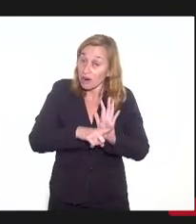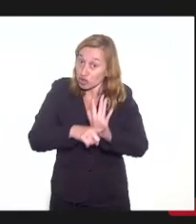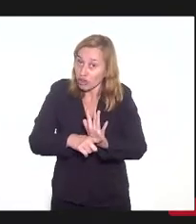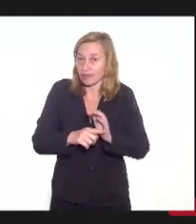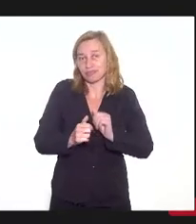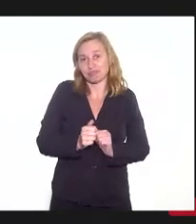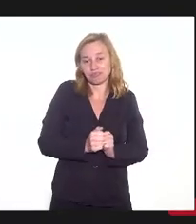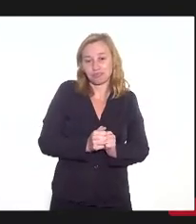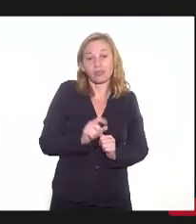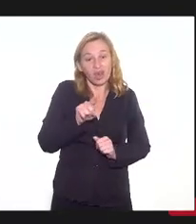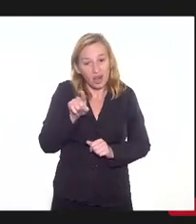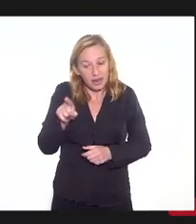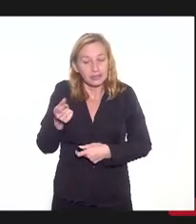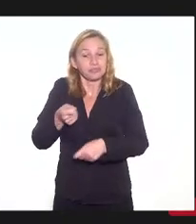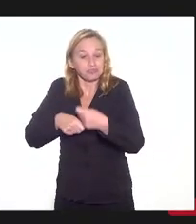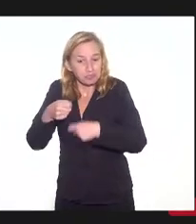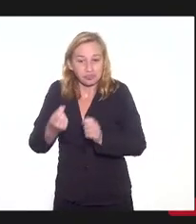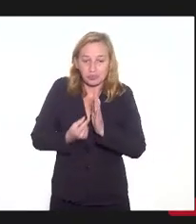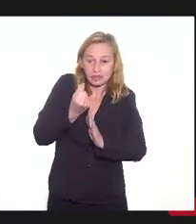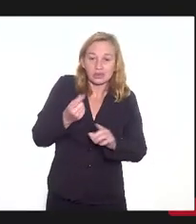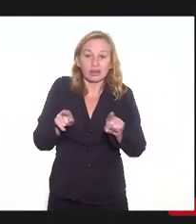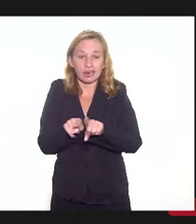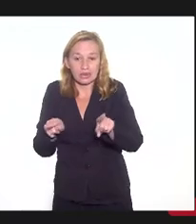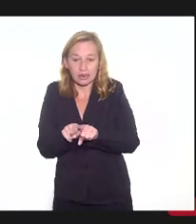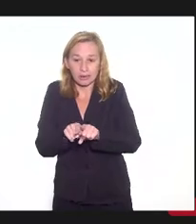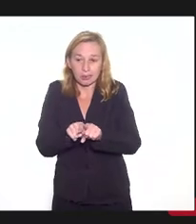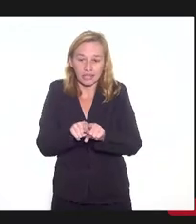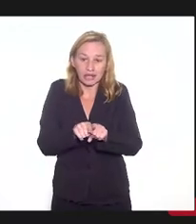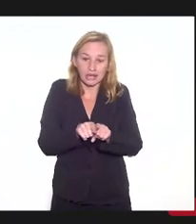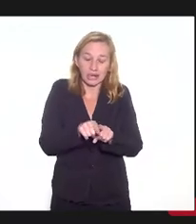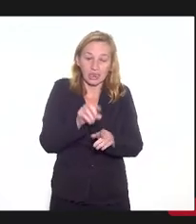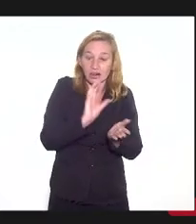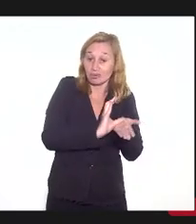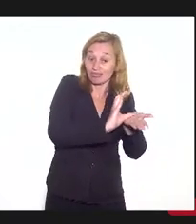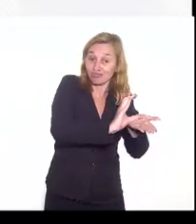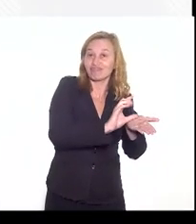econômica e financeira, mas também é orçamentária.